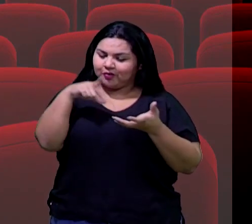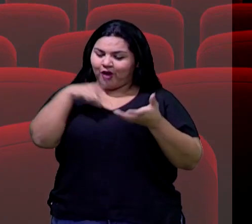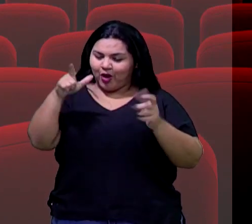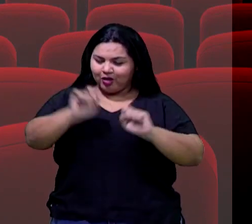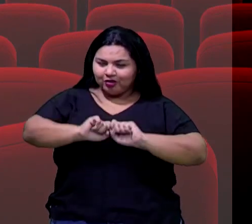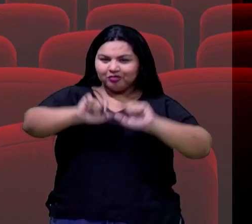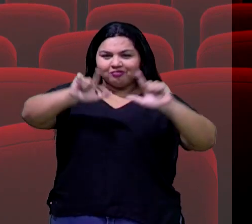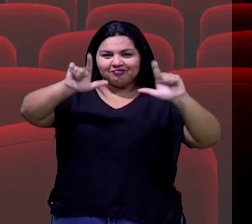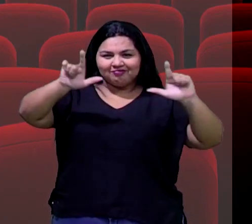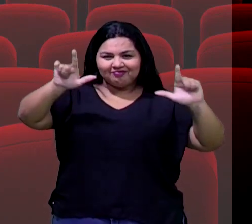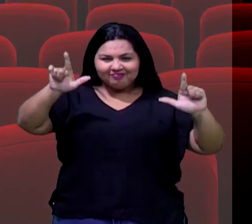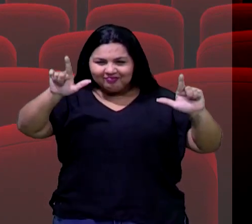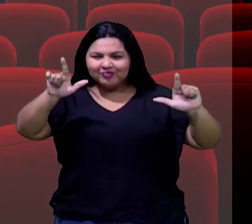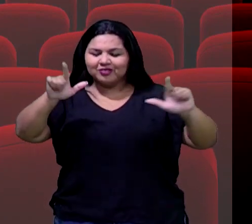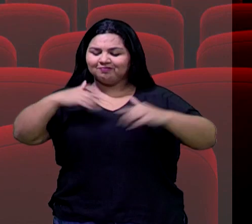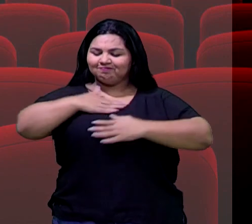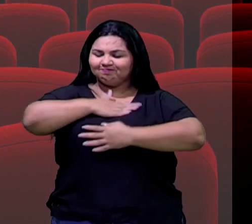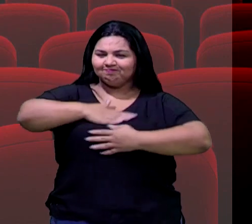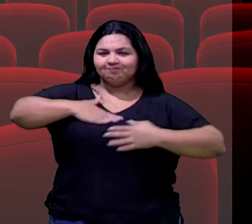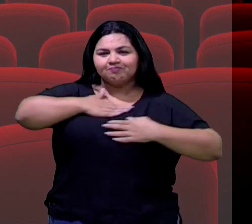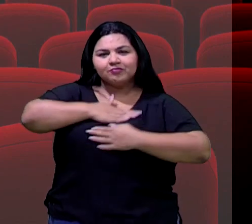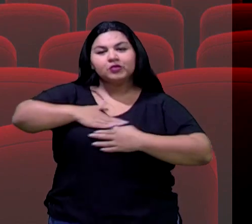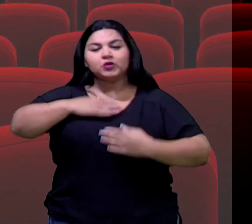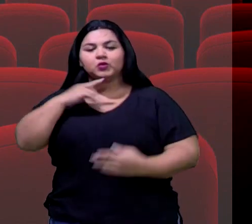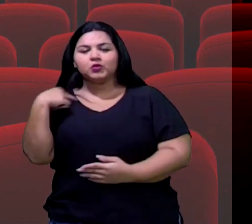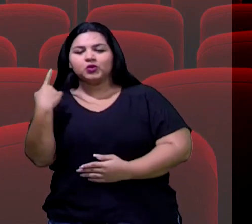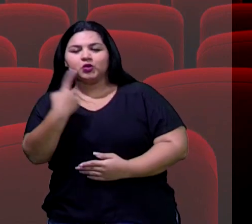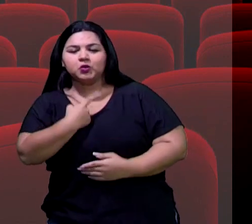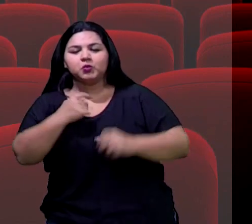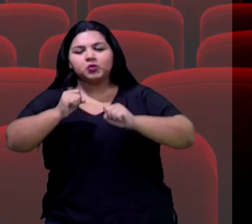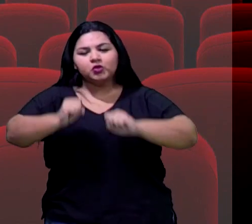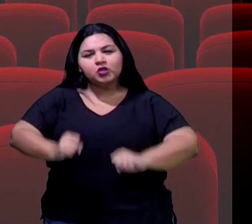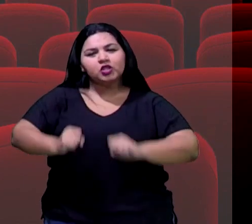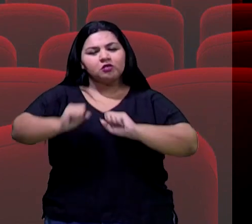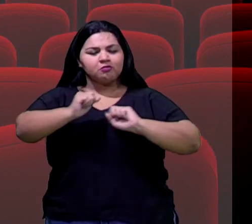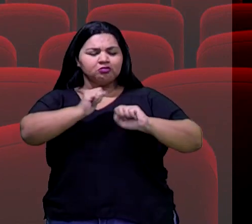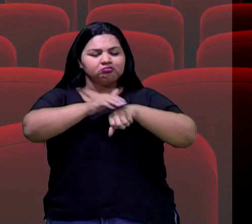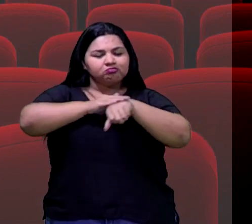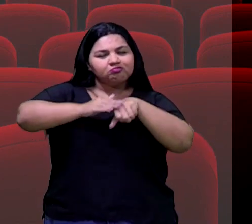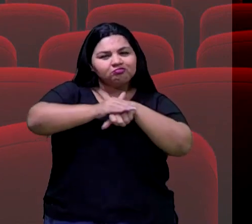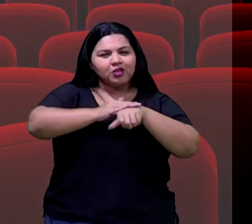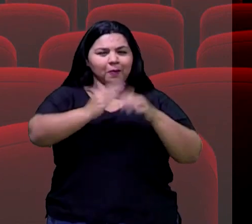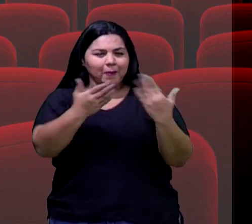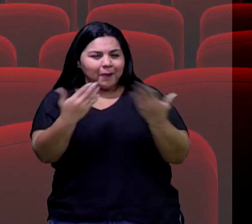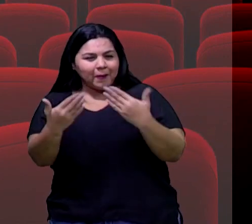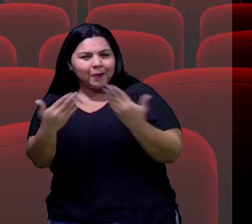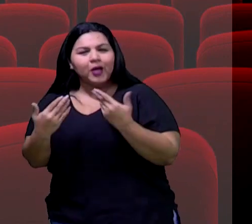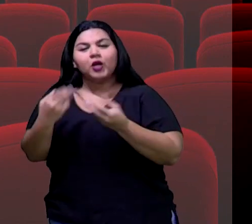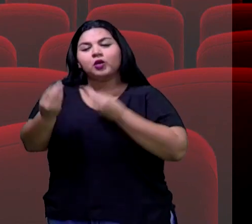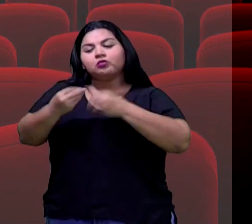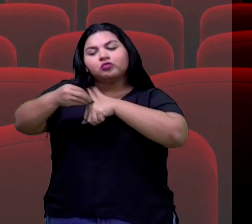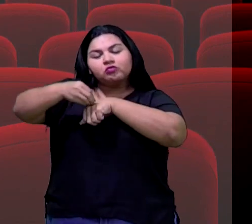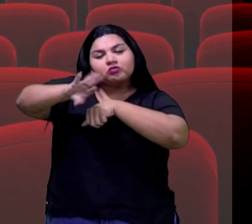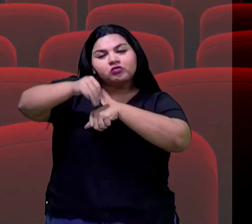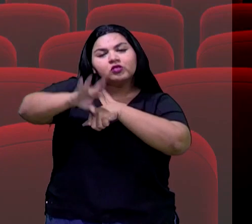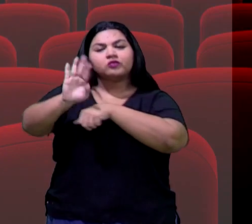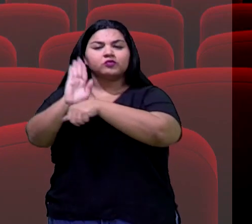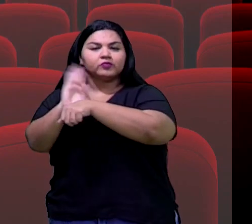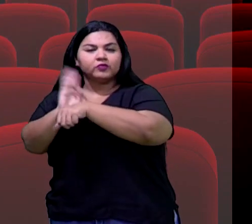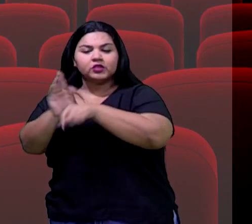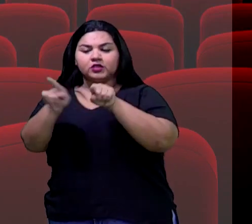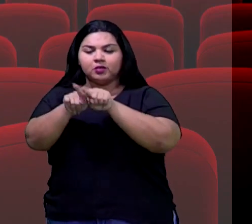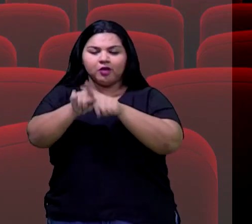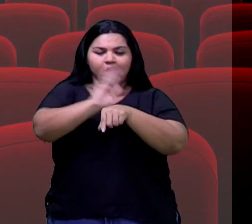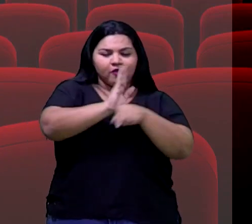um momento muito prazeroso, né? Para a gente poder conversar ainda um pouco mais sobre as indicações de